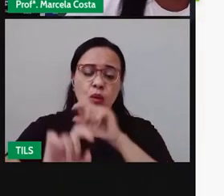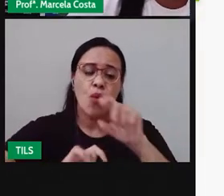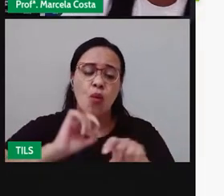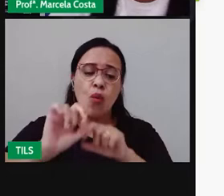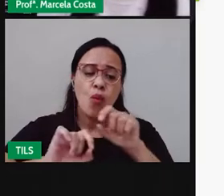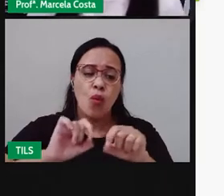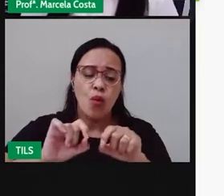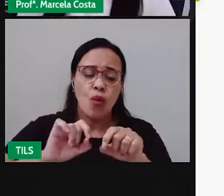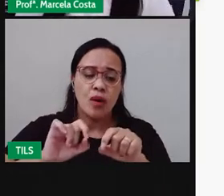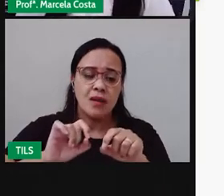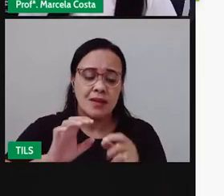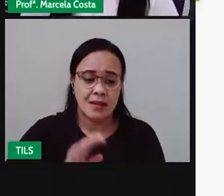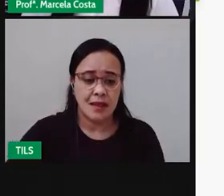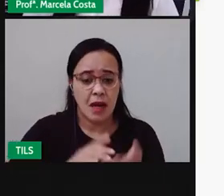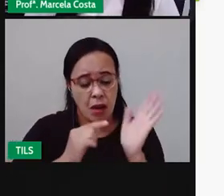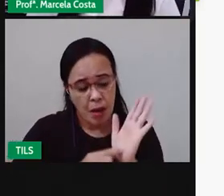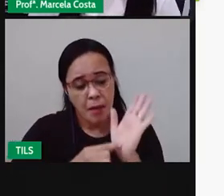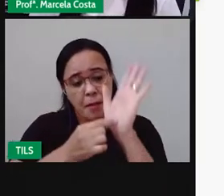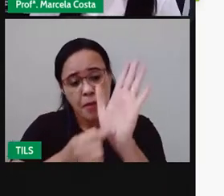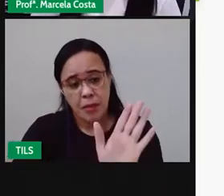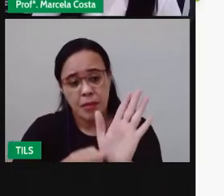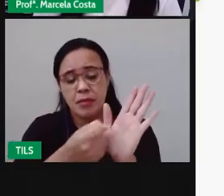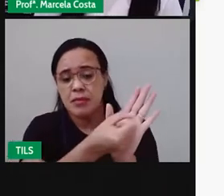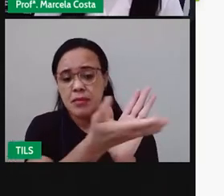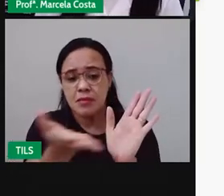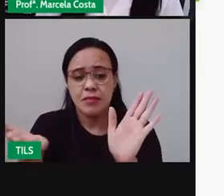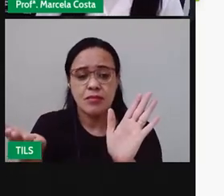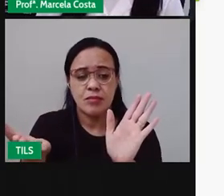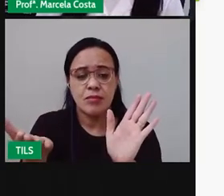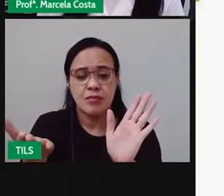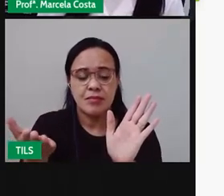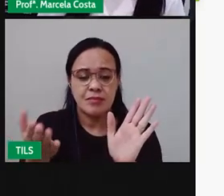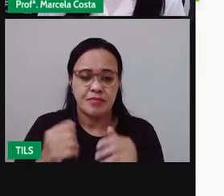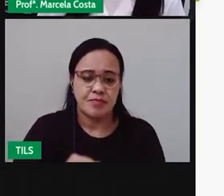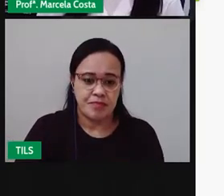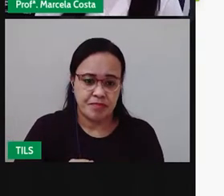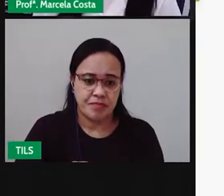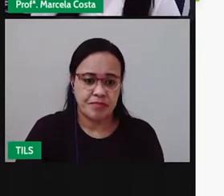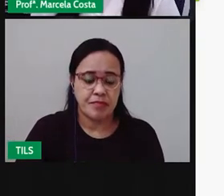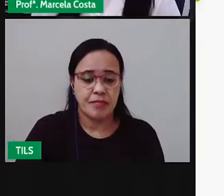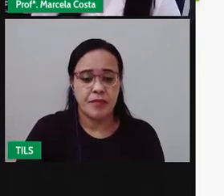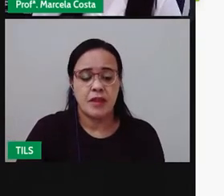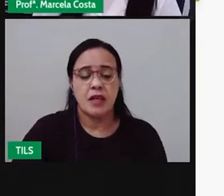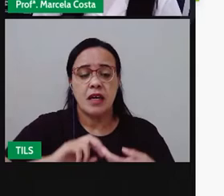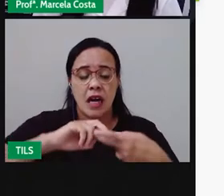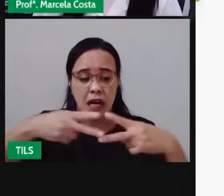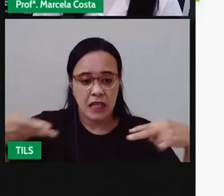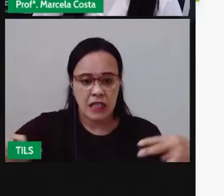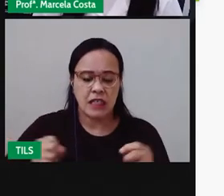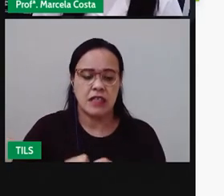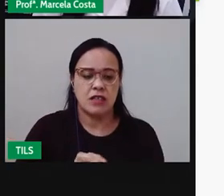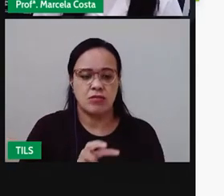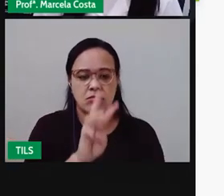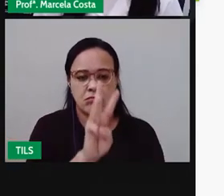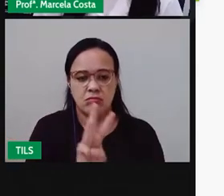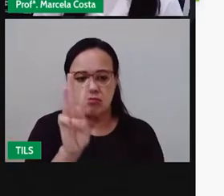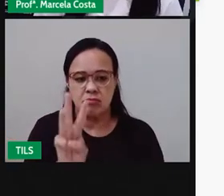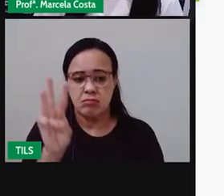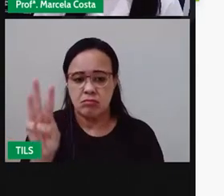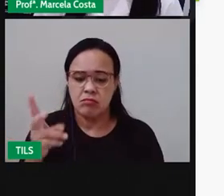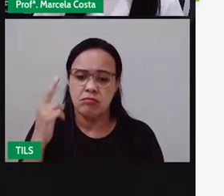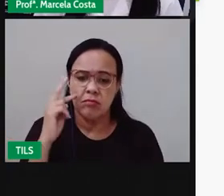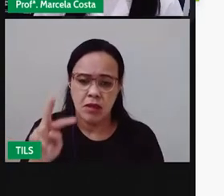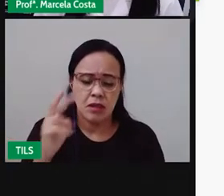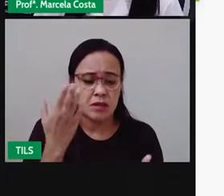o que ela está mostrando aqui para a gente. Nesse site, Crianças do Brasil Escola, quando você abre